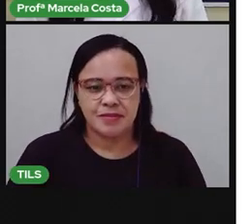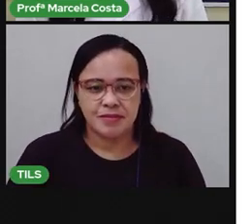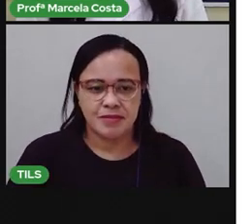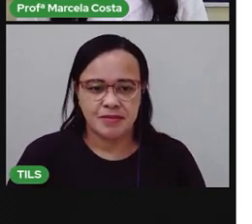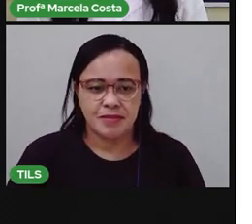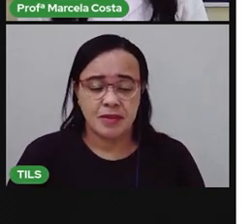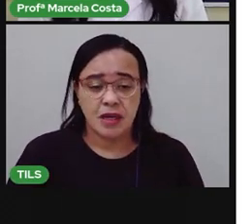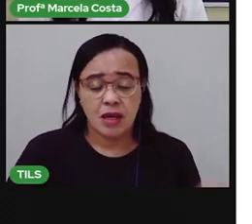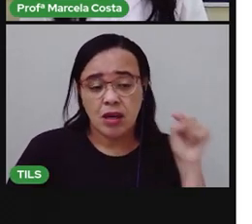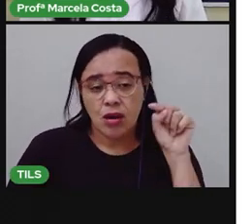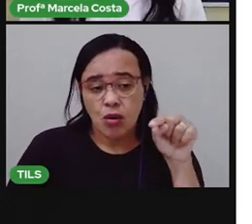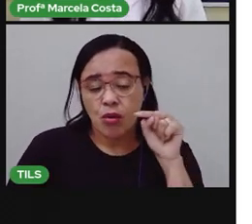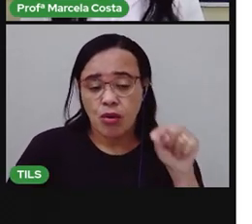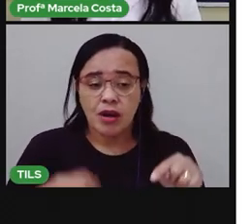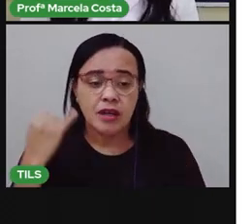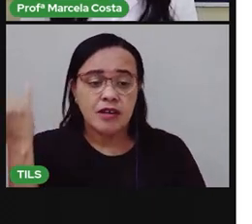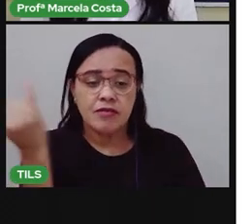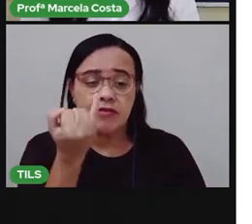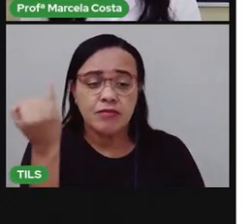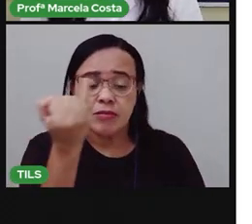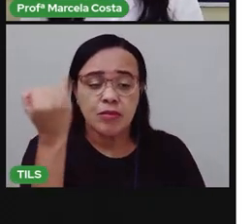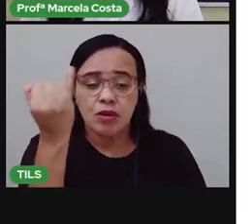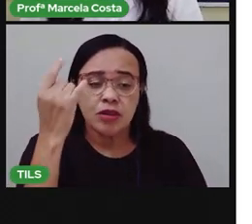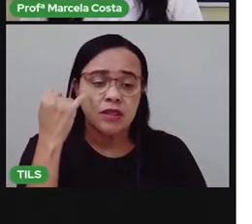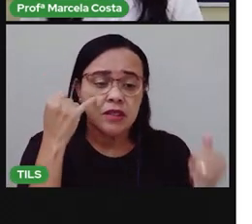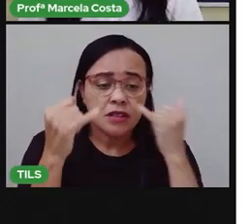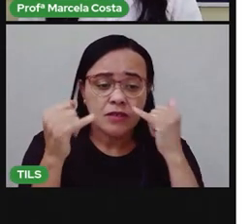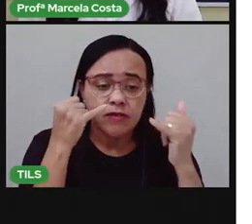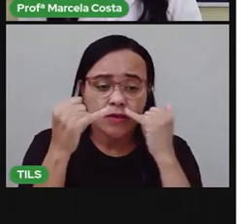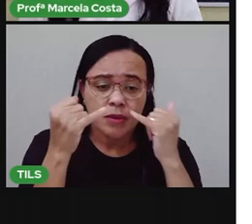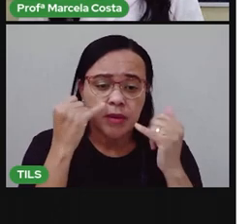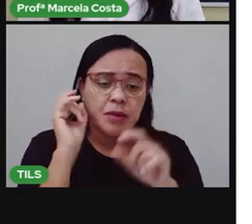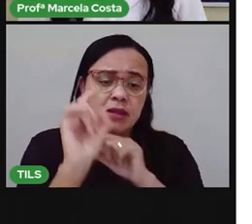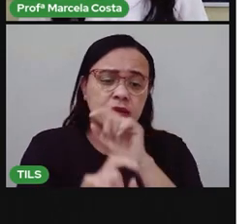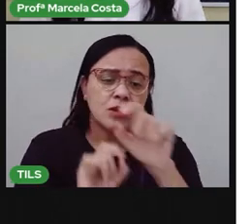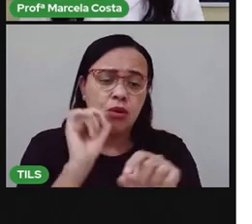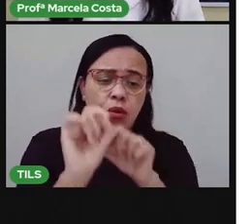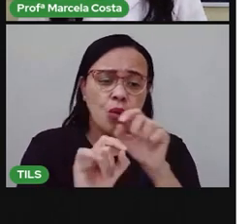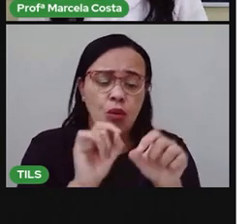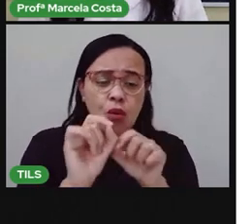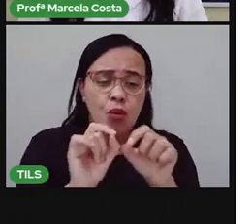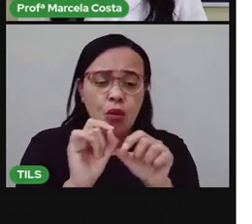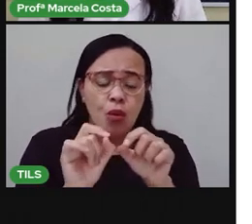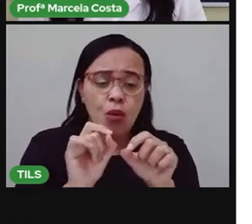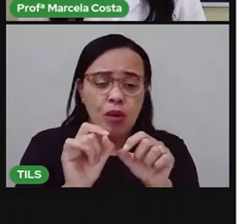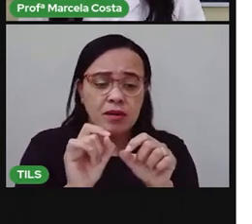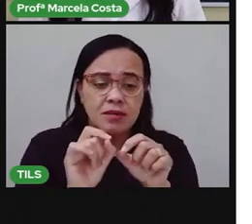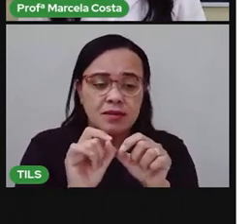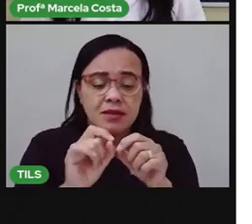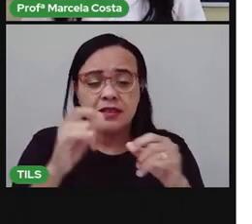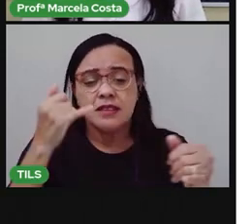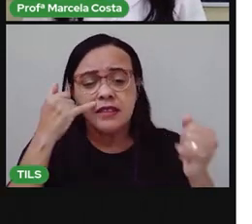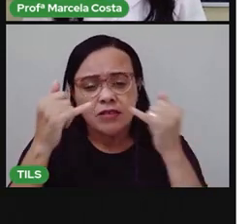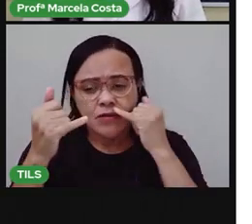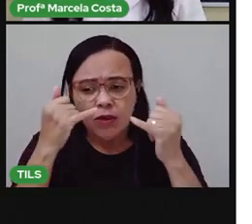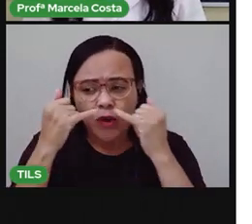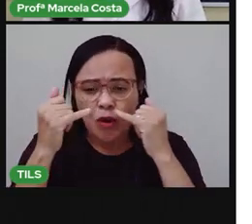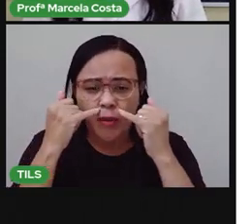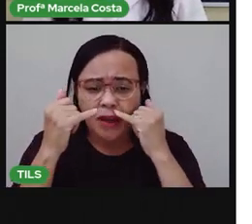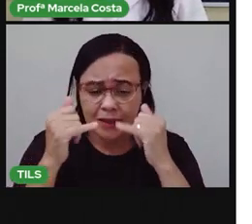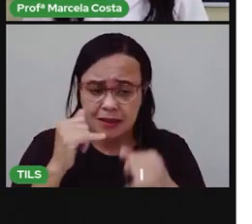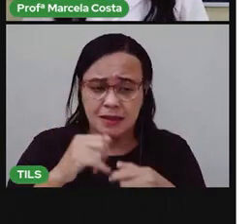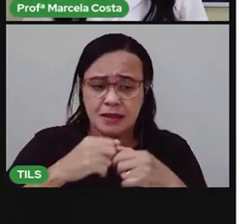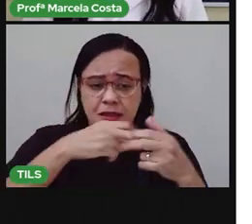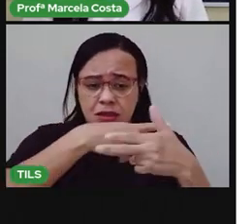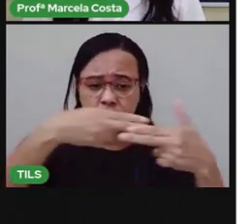Uma informação muito importante que a gente encontra nos rótulos, crianças, são as informações nutricionais,